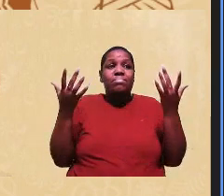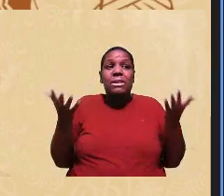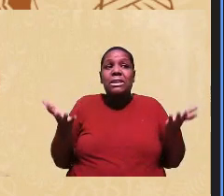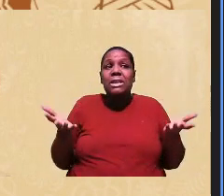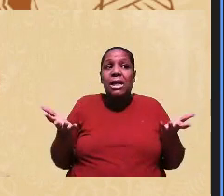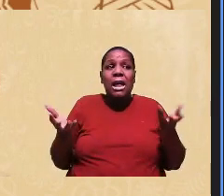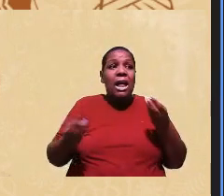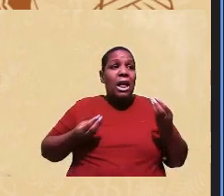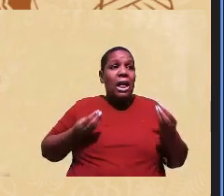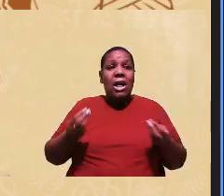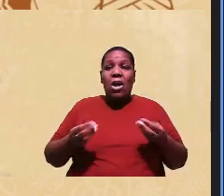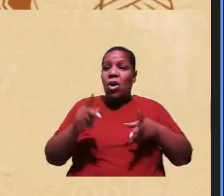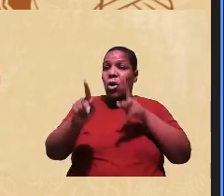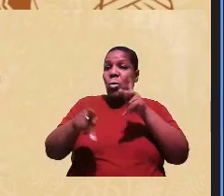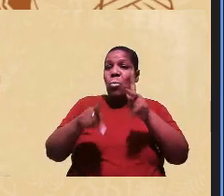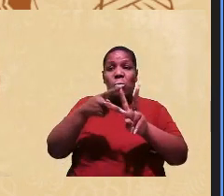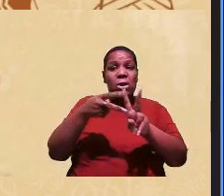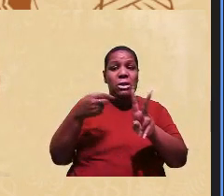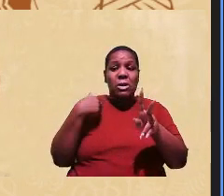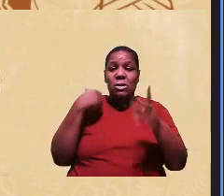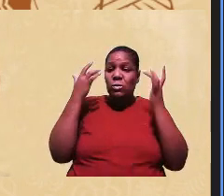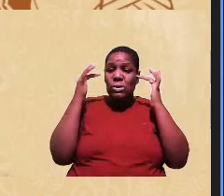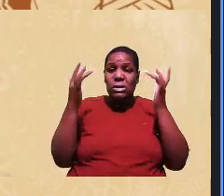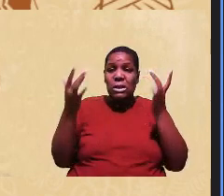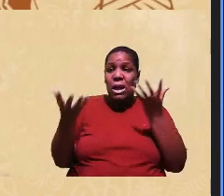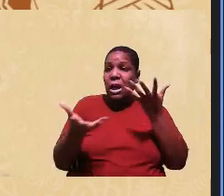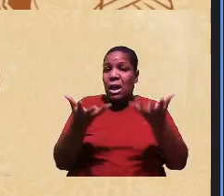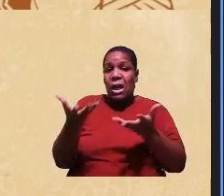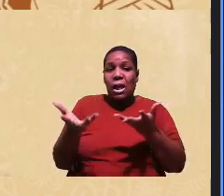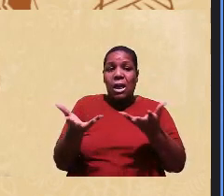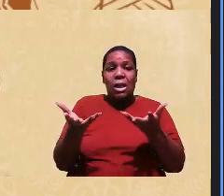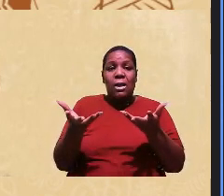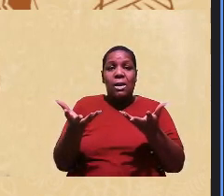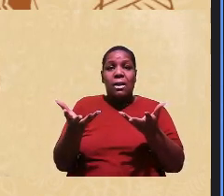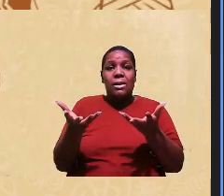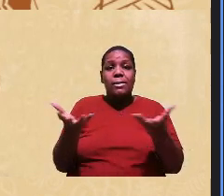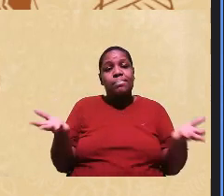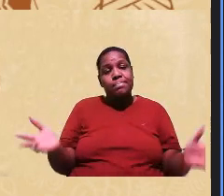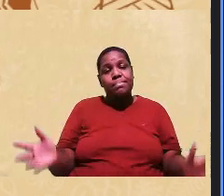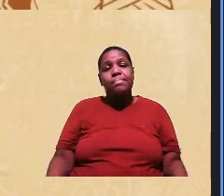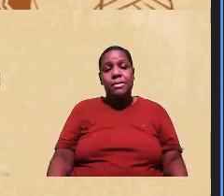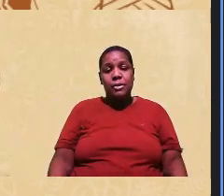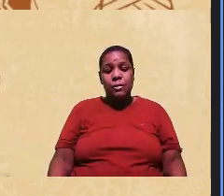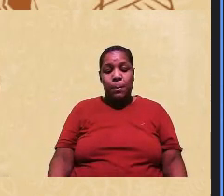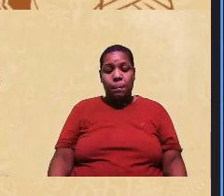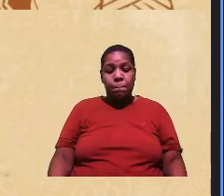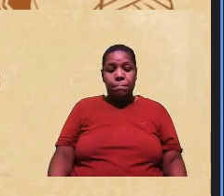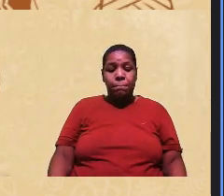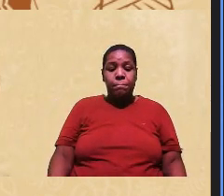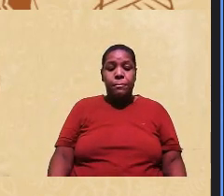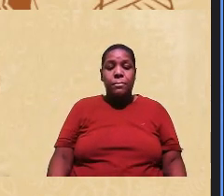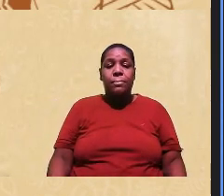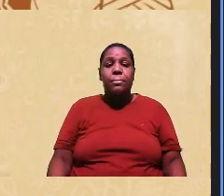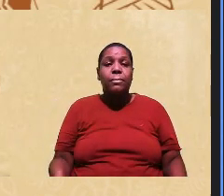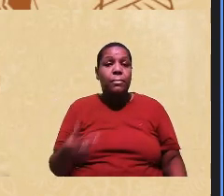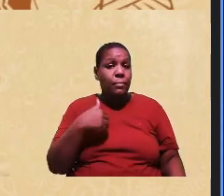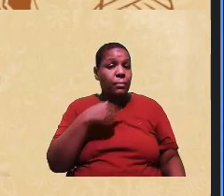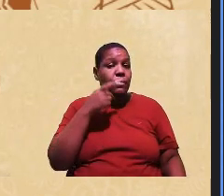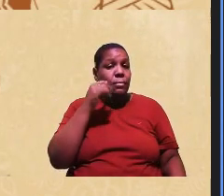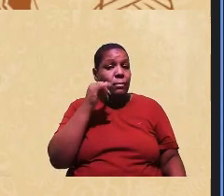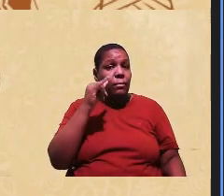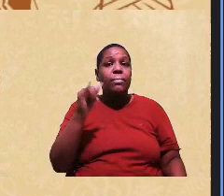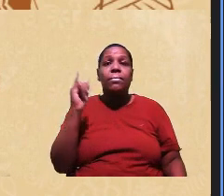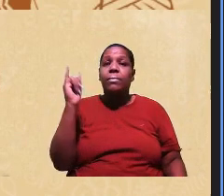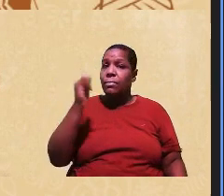população indígena enfim e aí eu quero colocar que é imprescindível